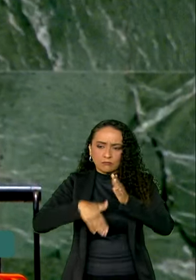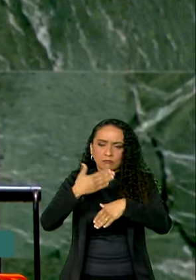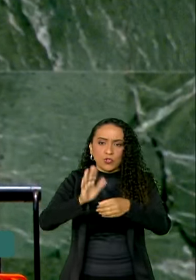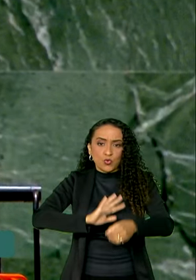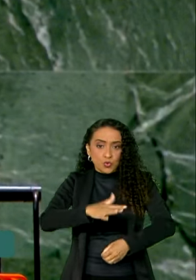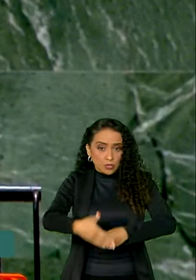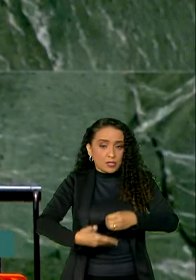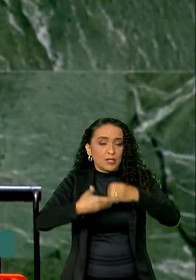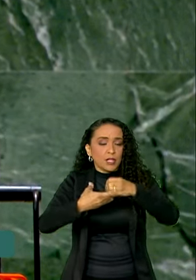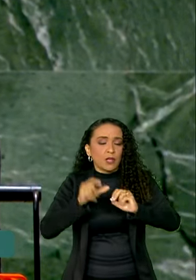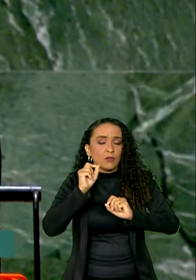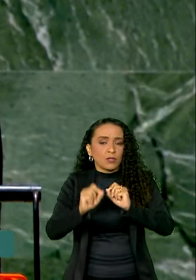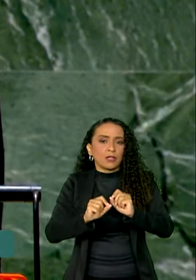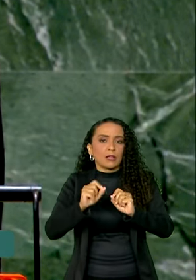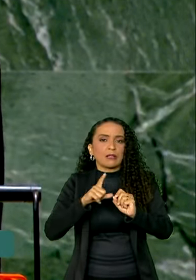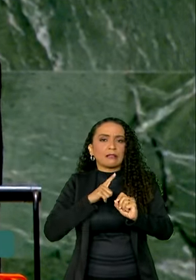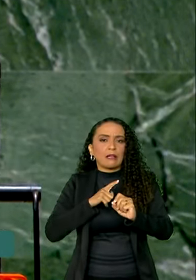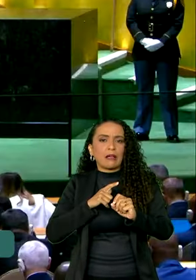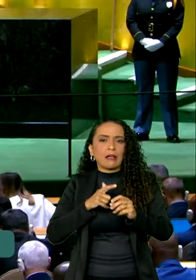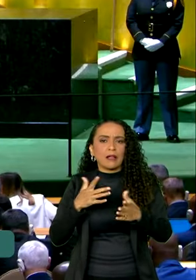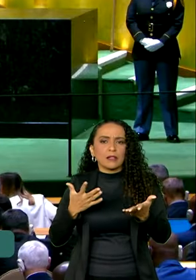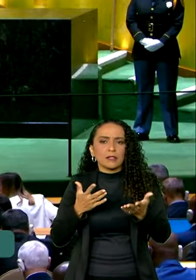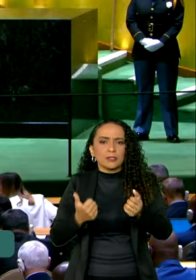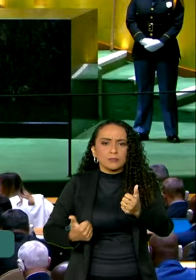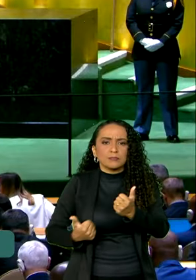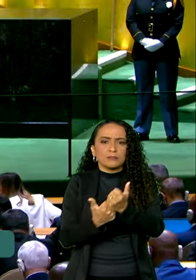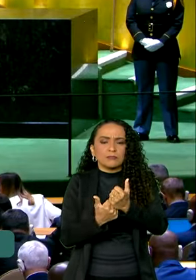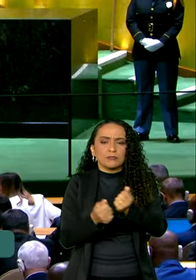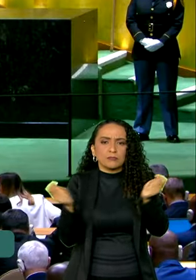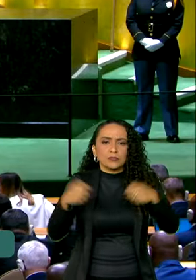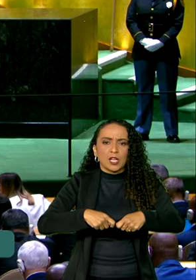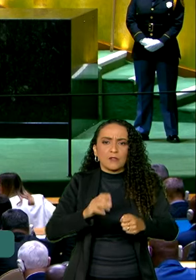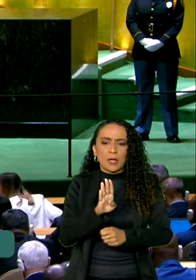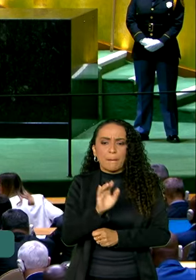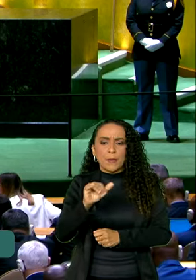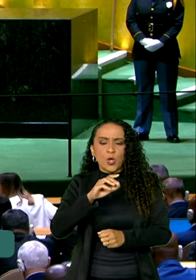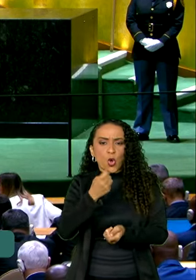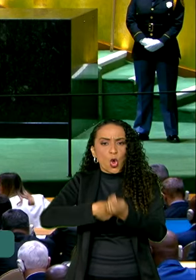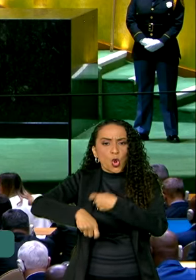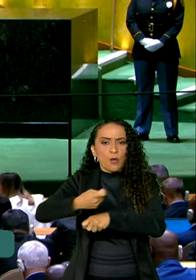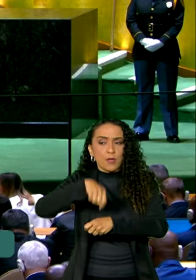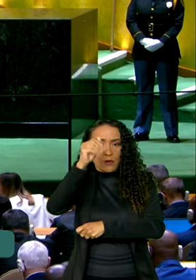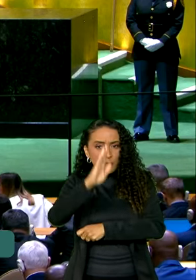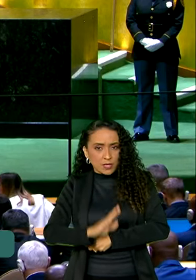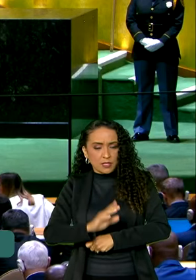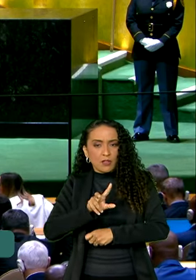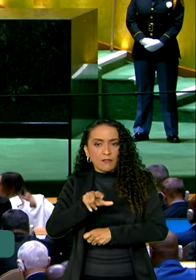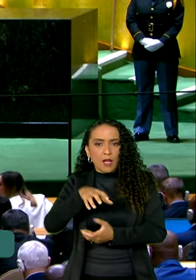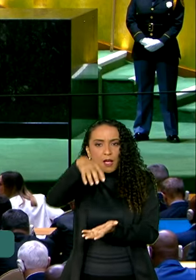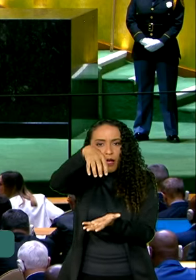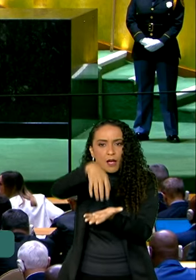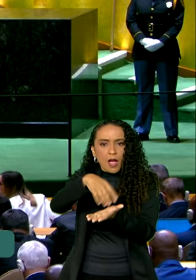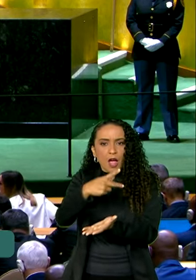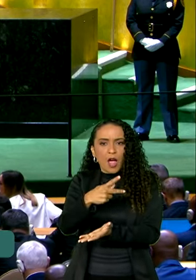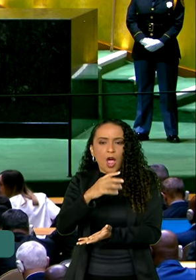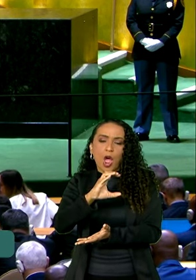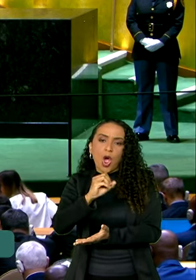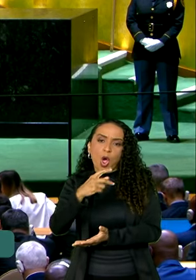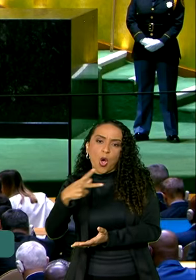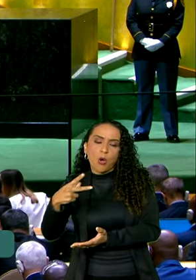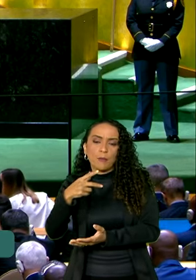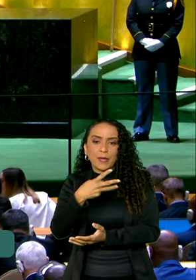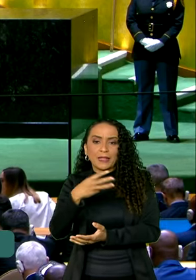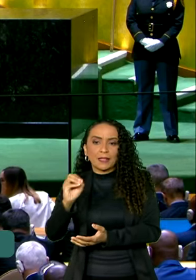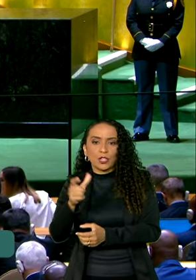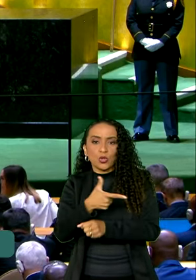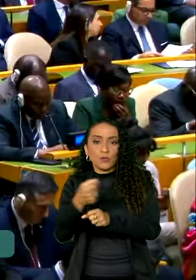sustentável está alicerçada no potencial da bioeconomia. O Brasil sediará a COP30 em 2025,